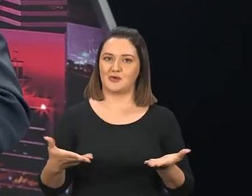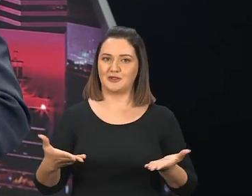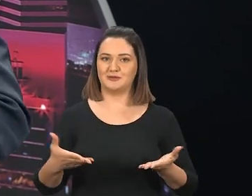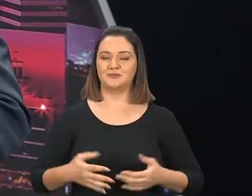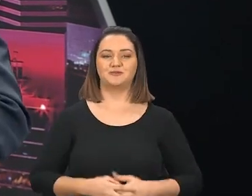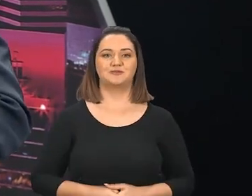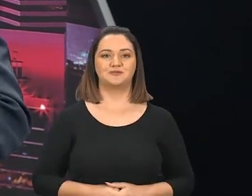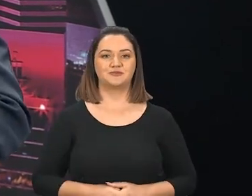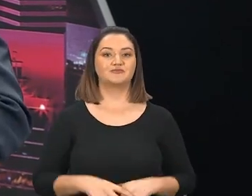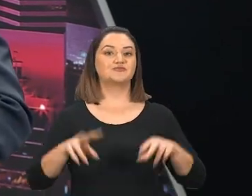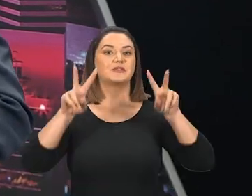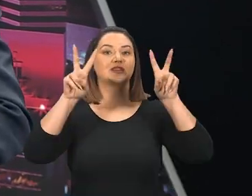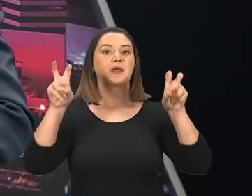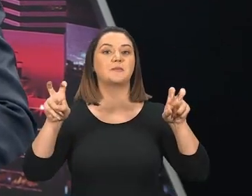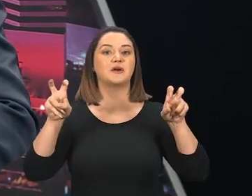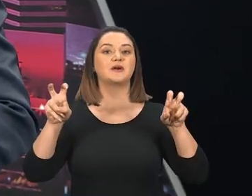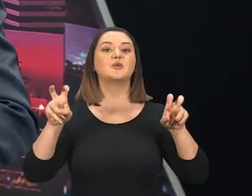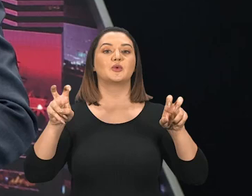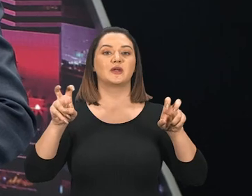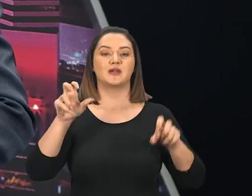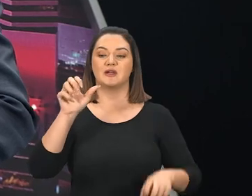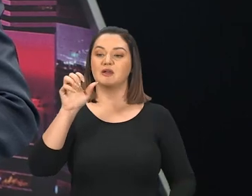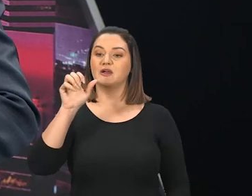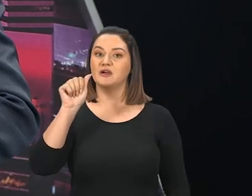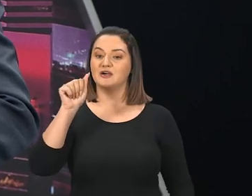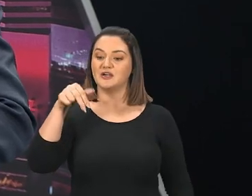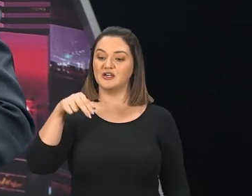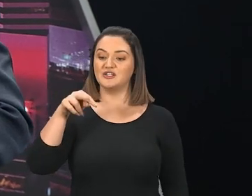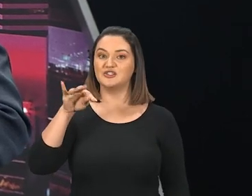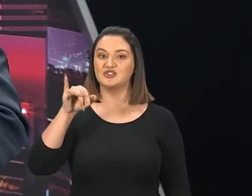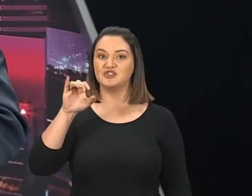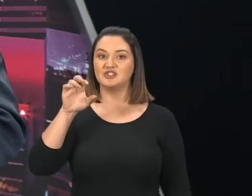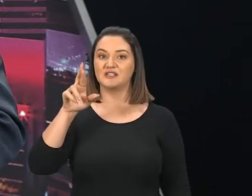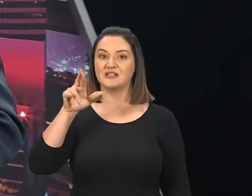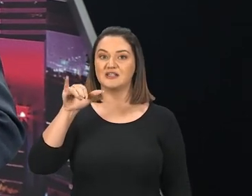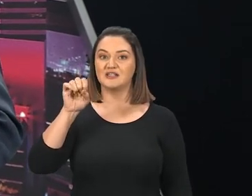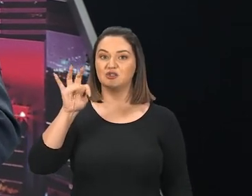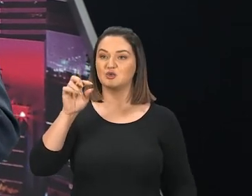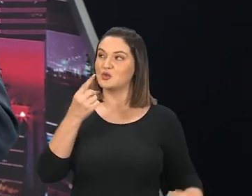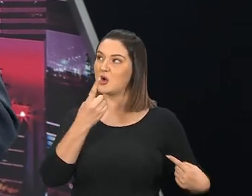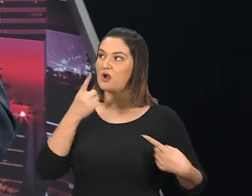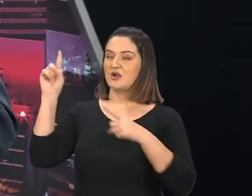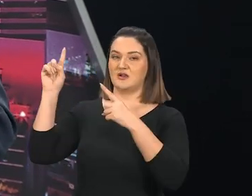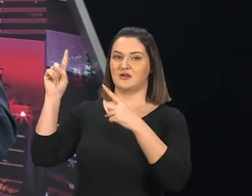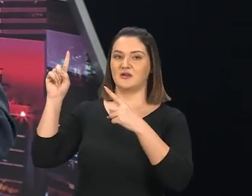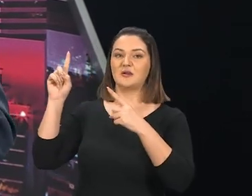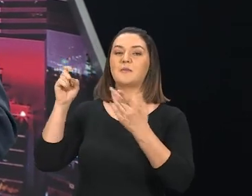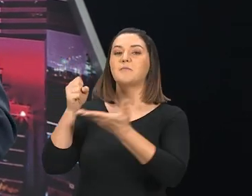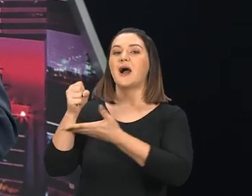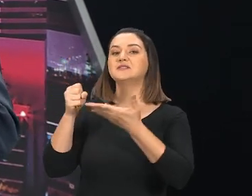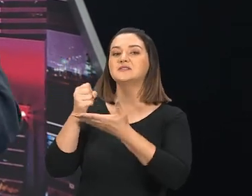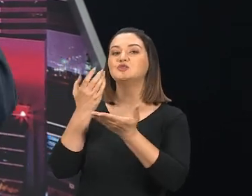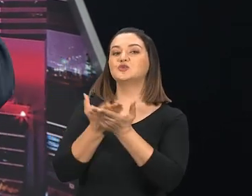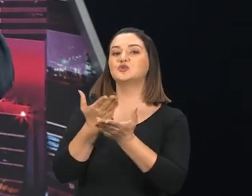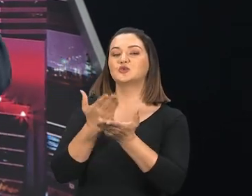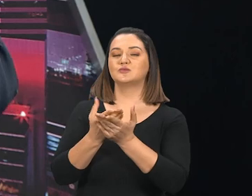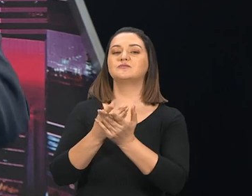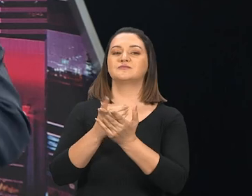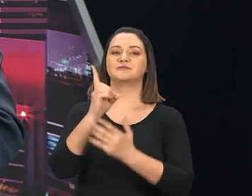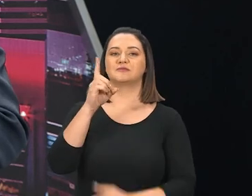agora que vamos fazê-lo. O tema de hoje é O Anticristo, com base em Daniel capítulo 8.